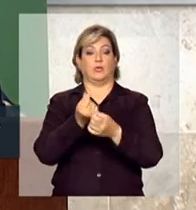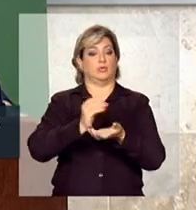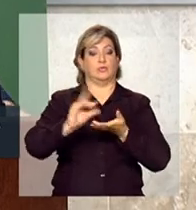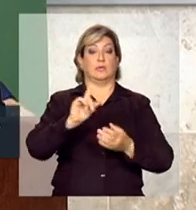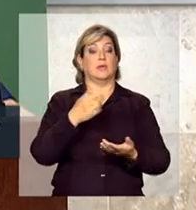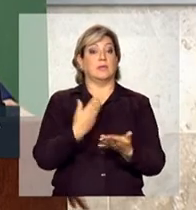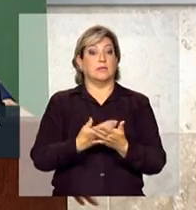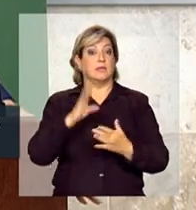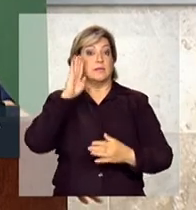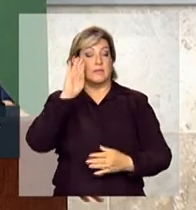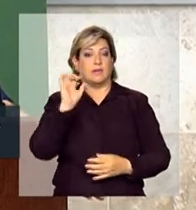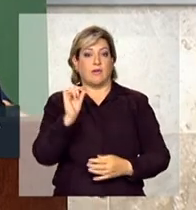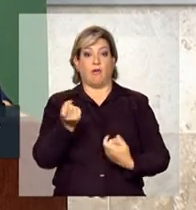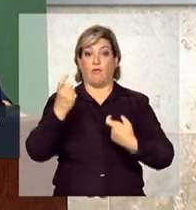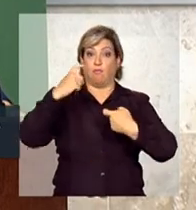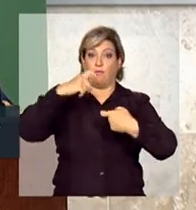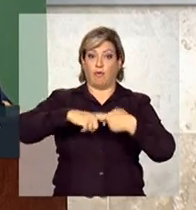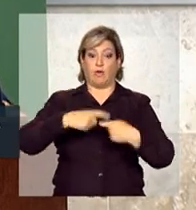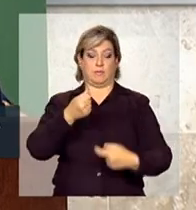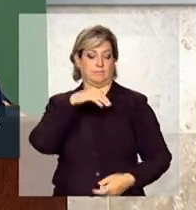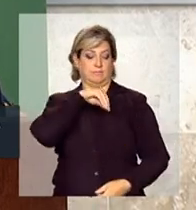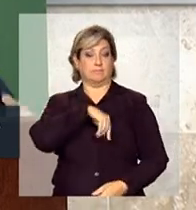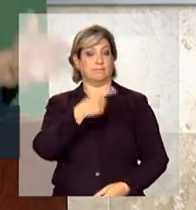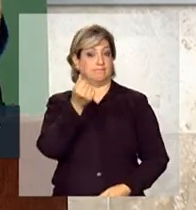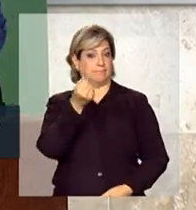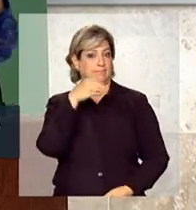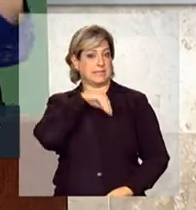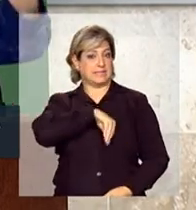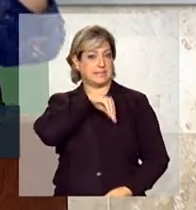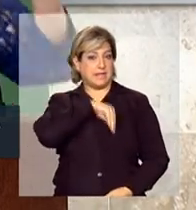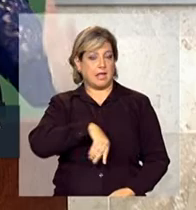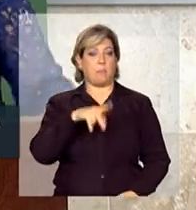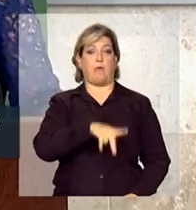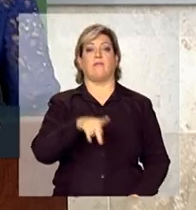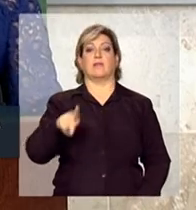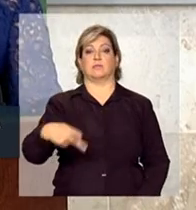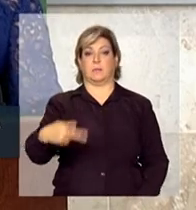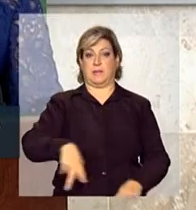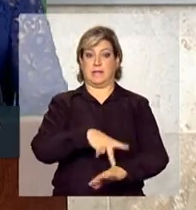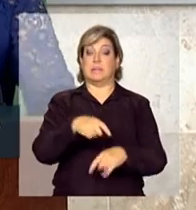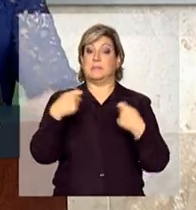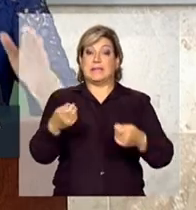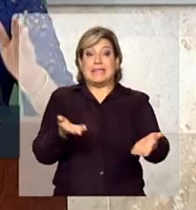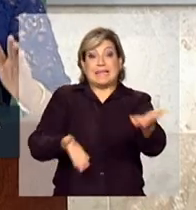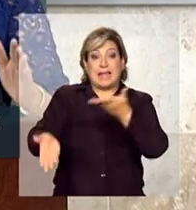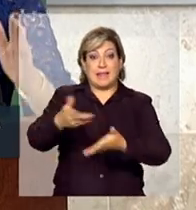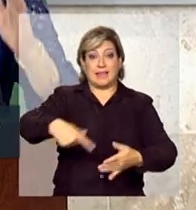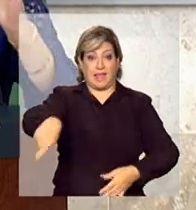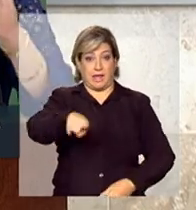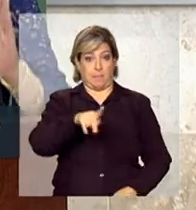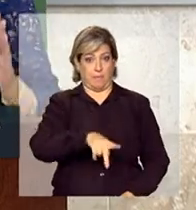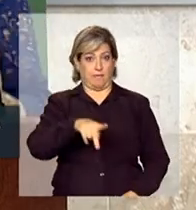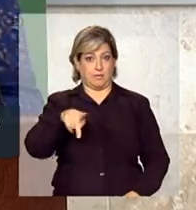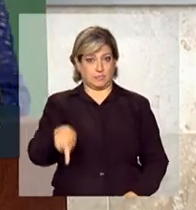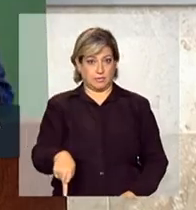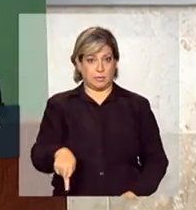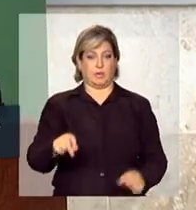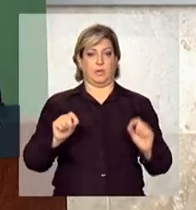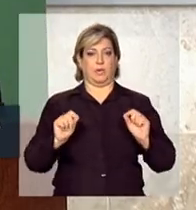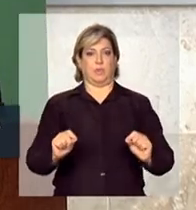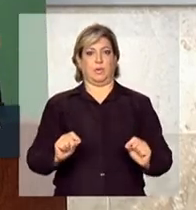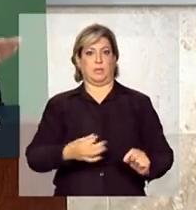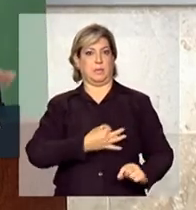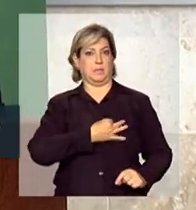voltarmos a valorizar professor nesse país. Nós temos de tratar professor com o merecido